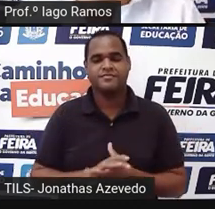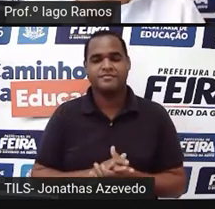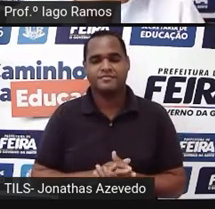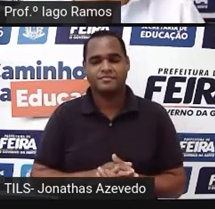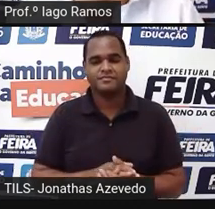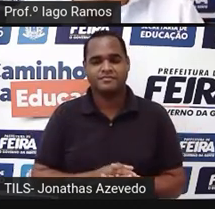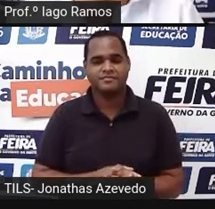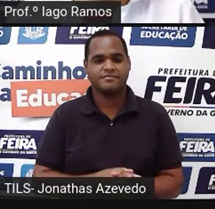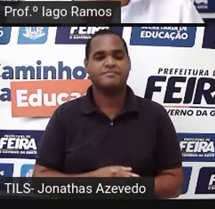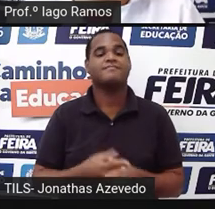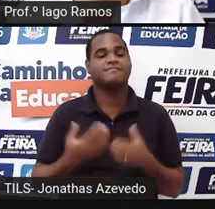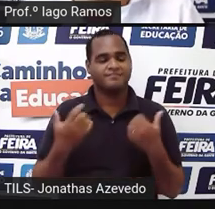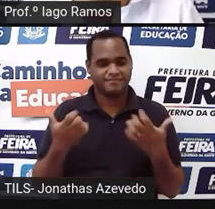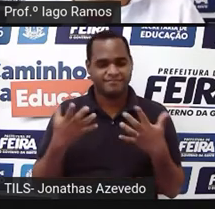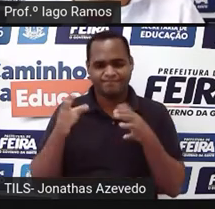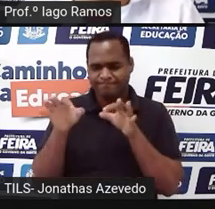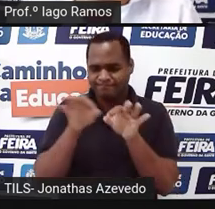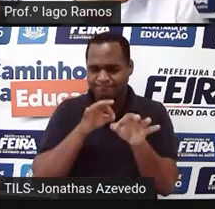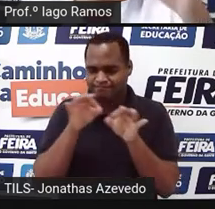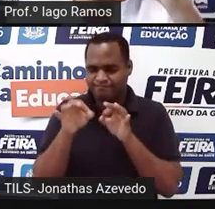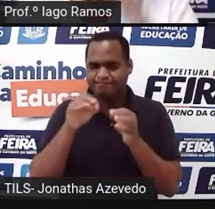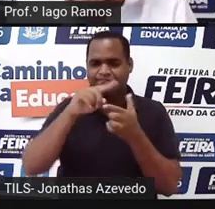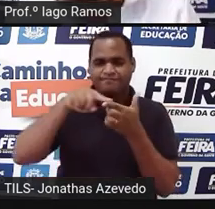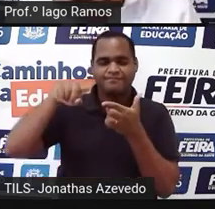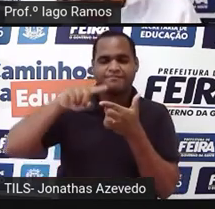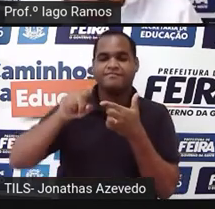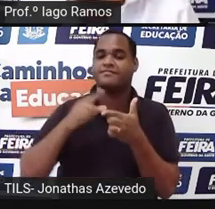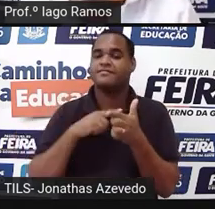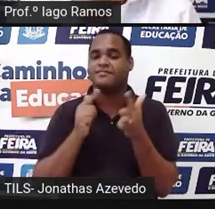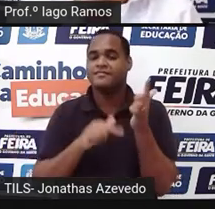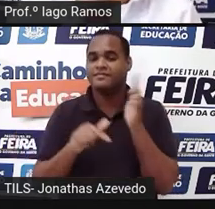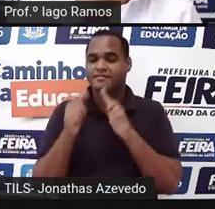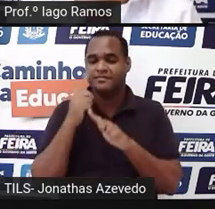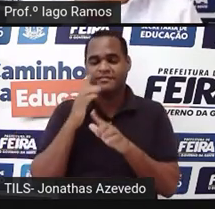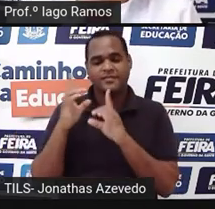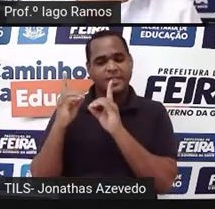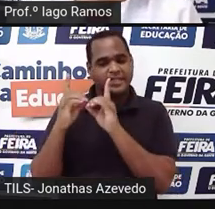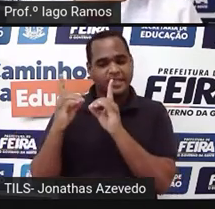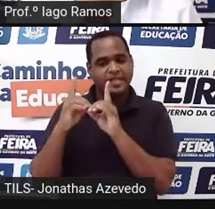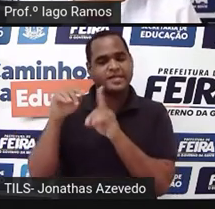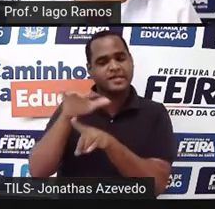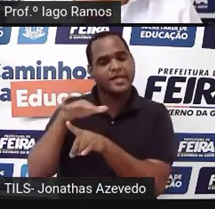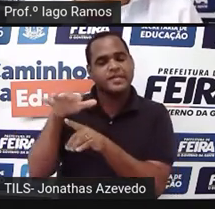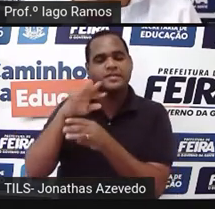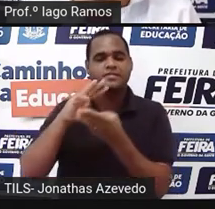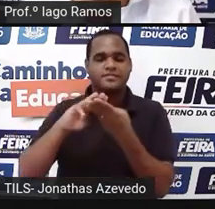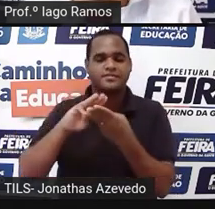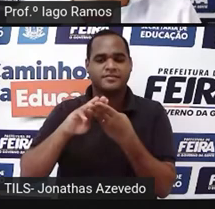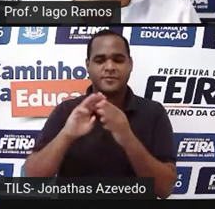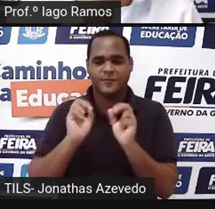Prontinho, resolvemos aí um outro problema, que também é de um livro didático de matemática, tá bom?